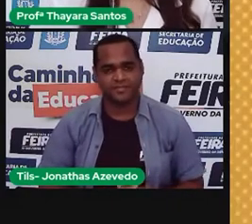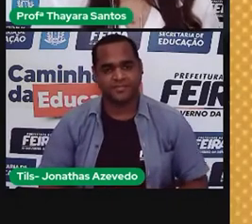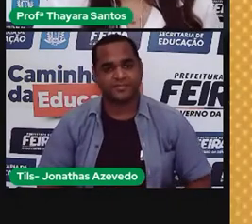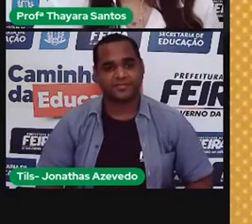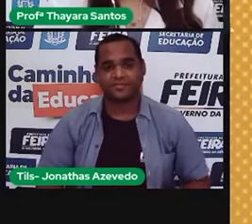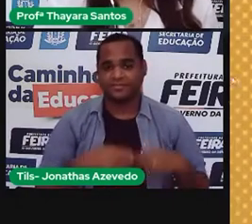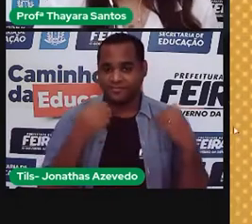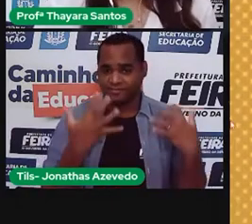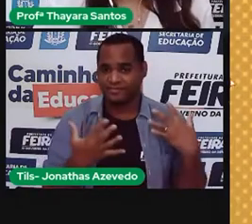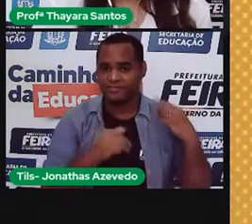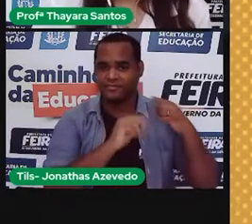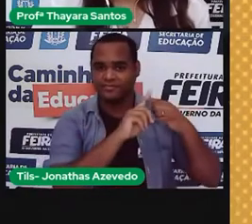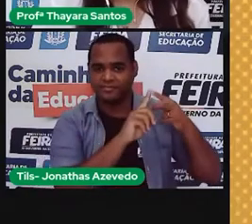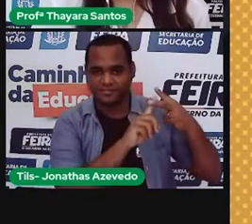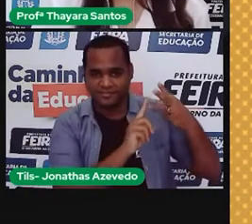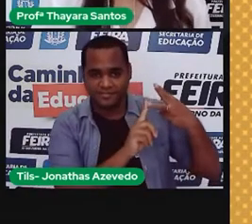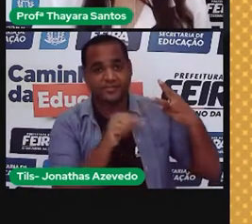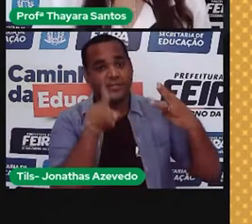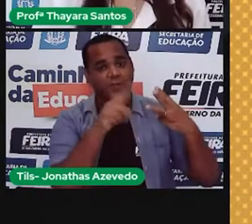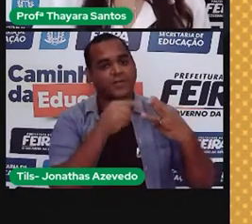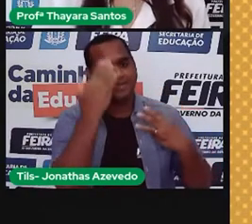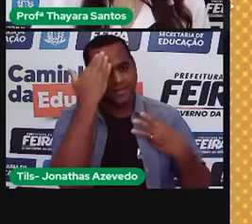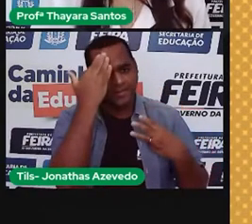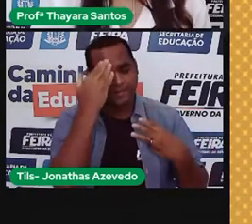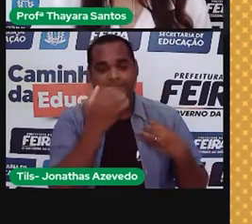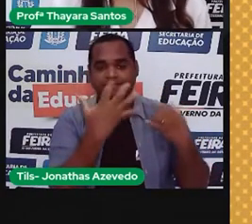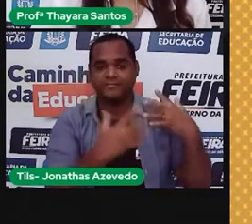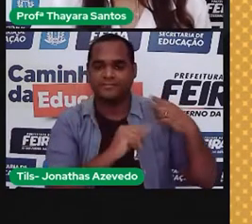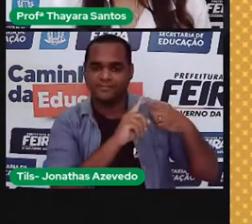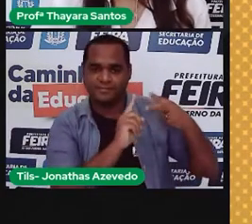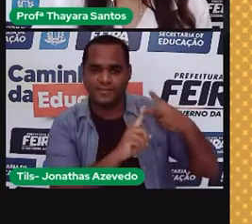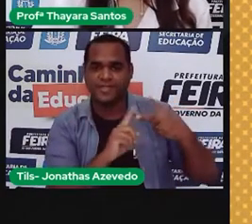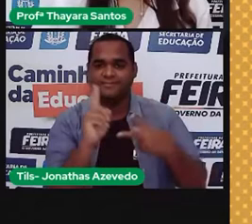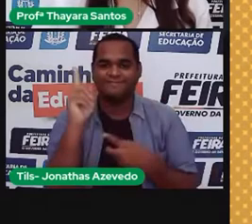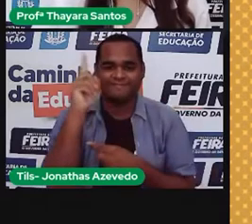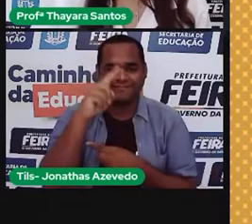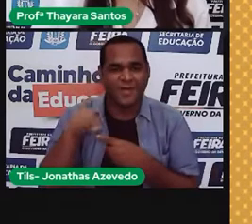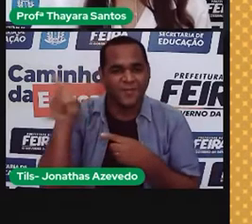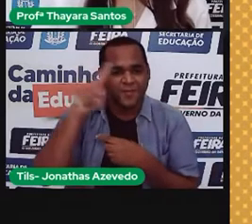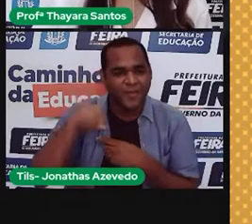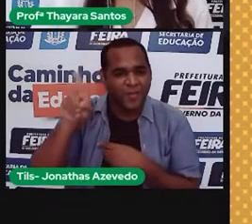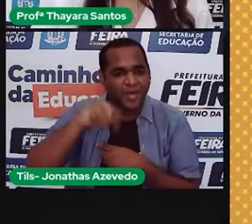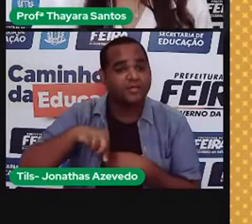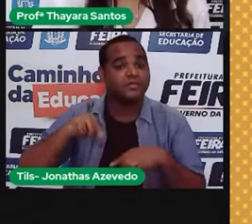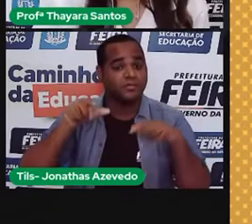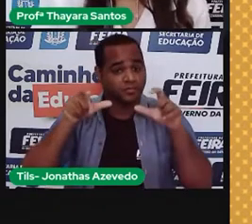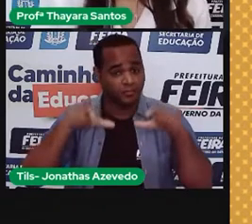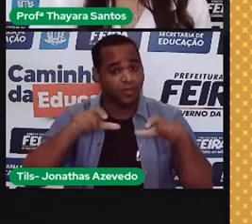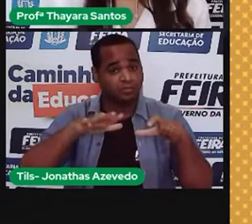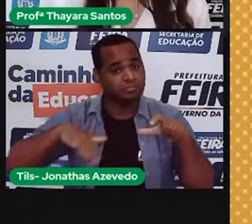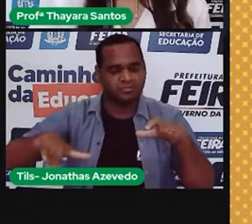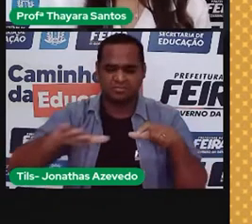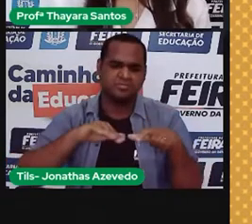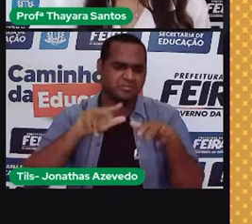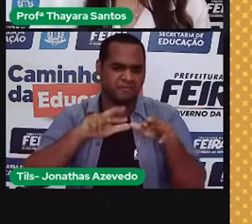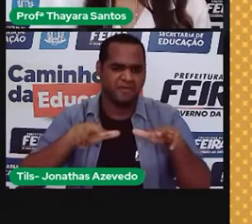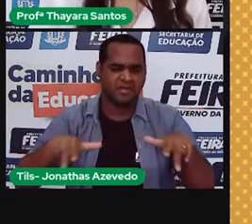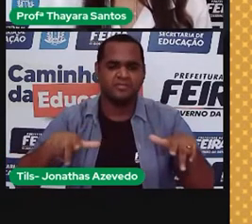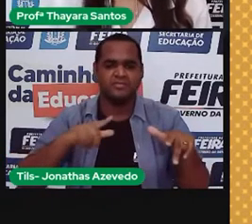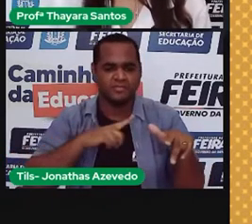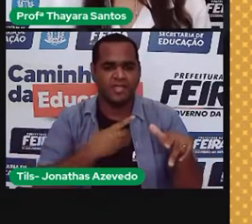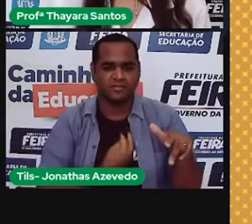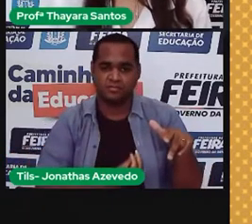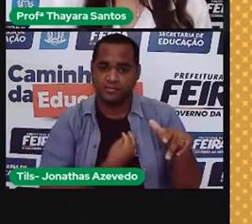Aqui eu coloquei os três exemplos para vocês. Aqui a gente tem a energia eólica, lá nos parques eólicos, com várias hélices ali.